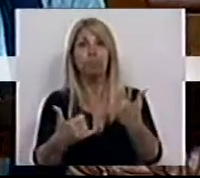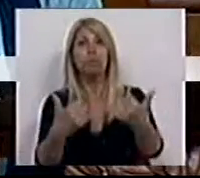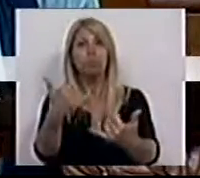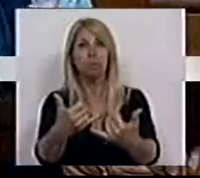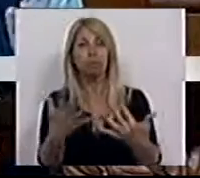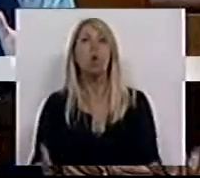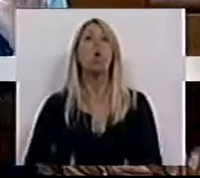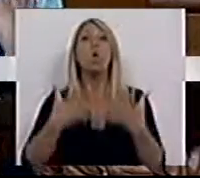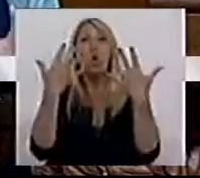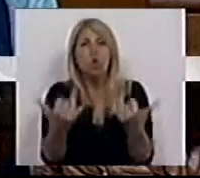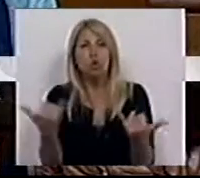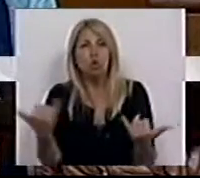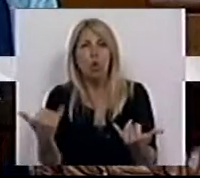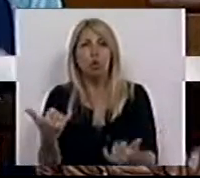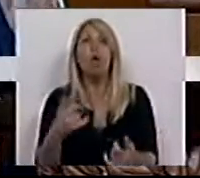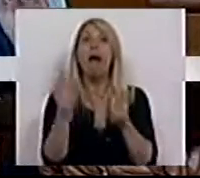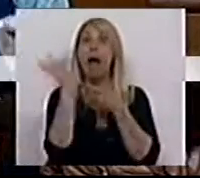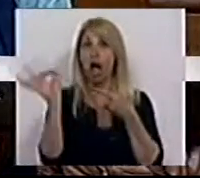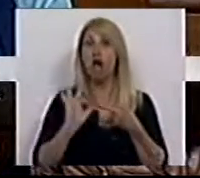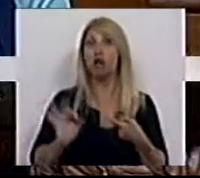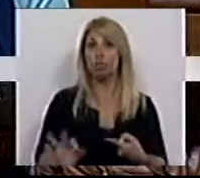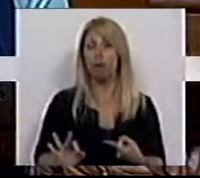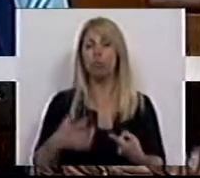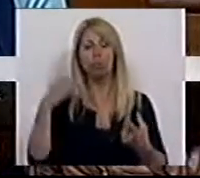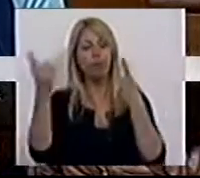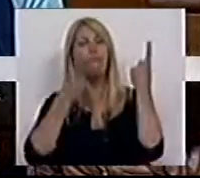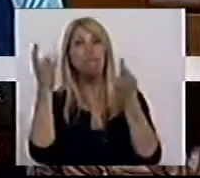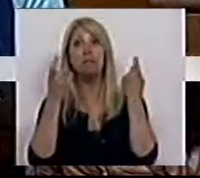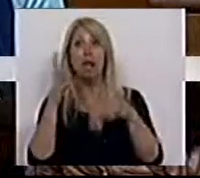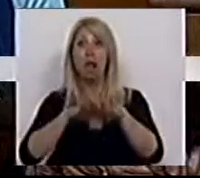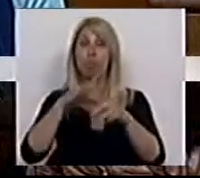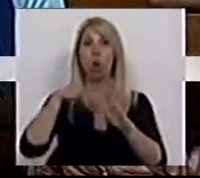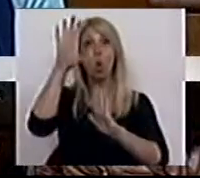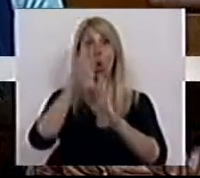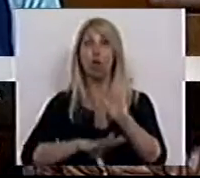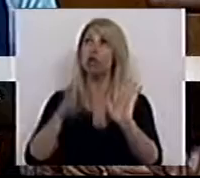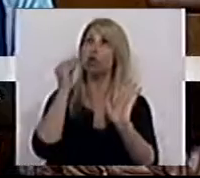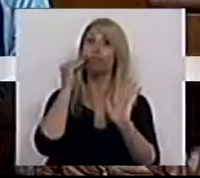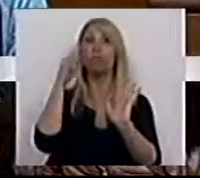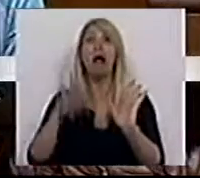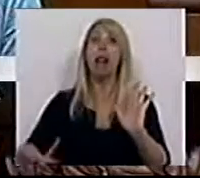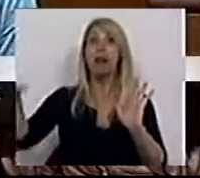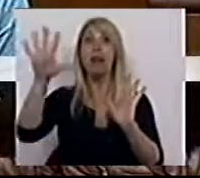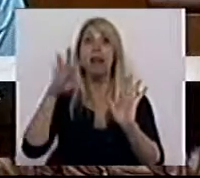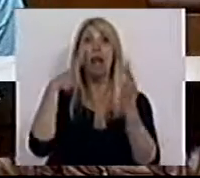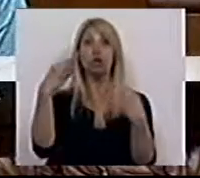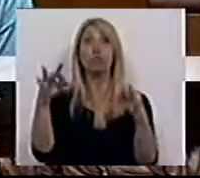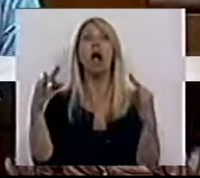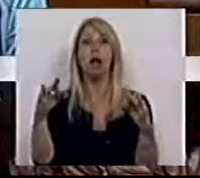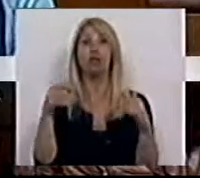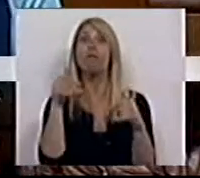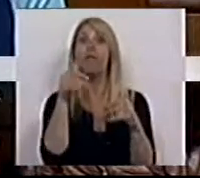consideração prende-se com o facto de que as condições naturais se vão agravar. O